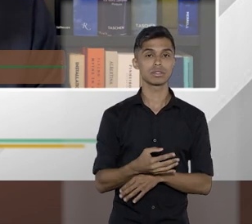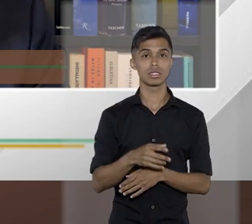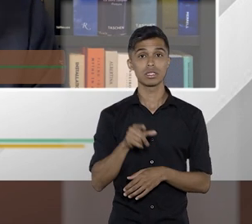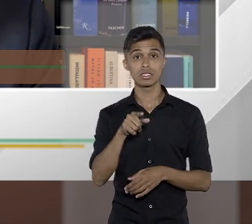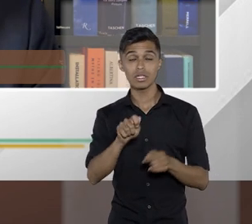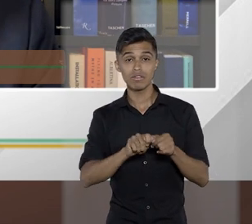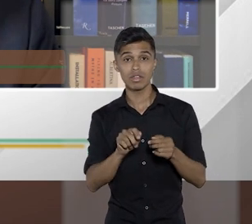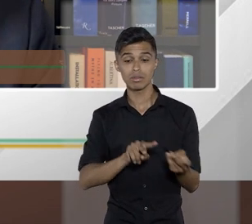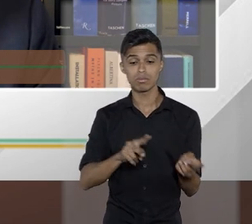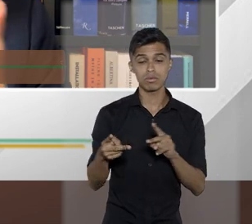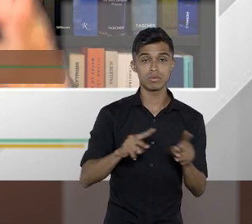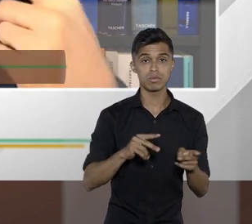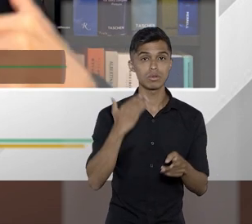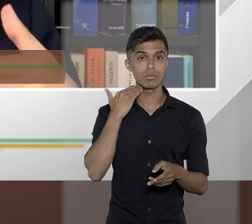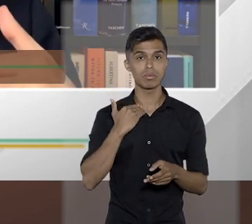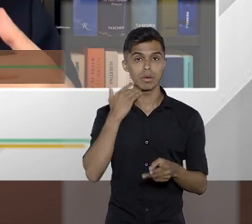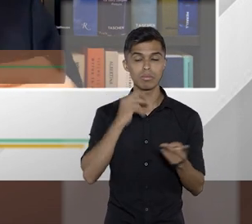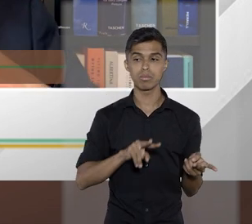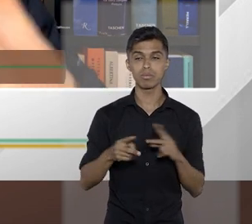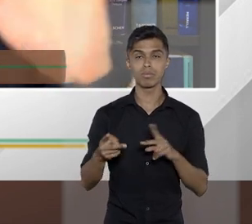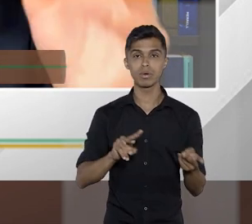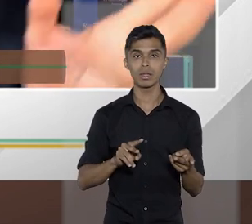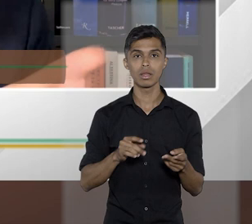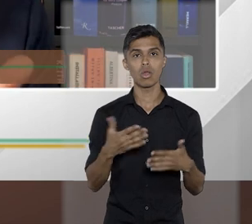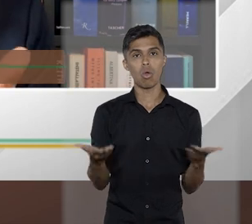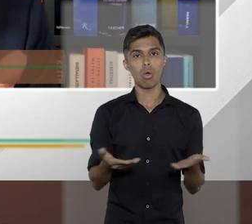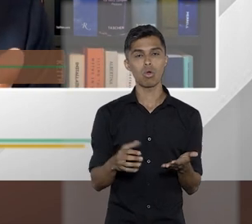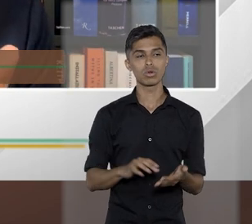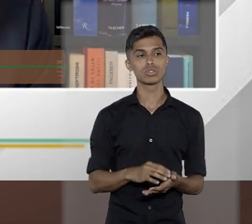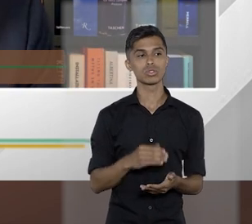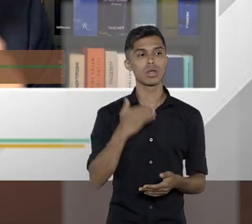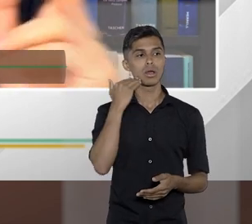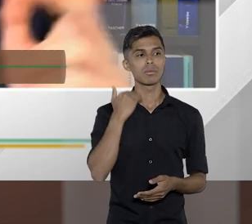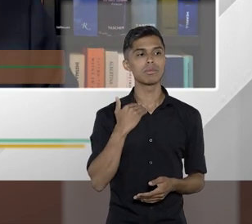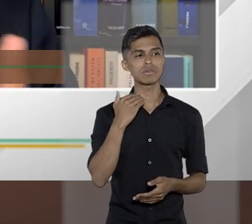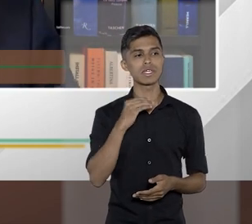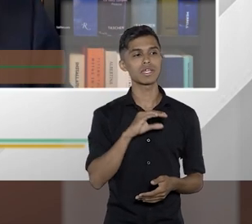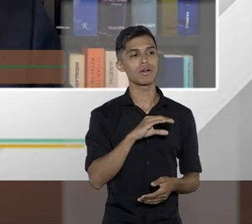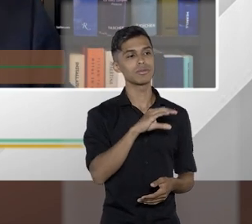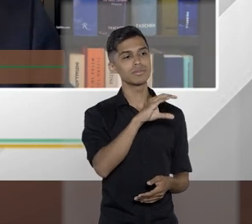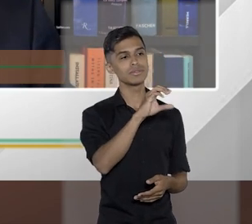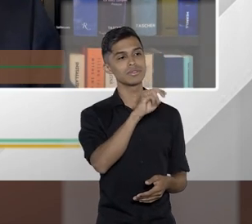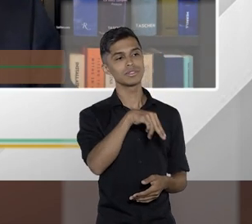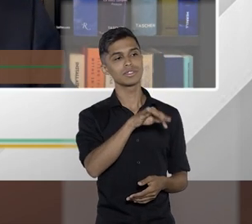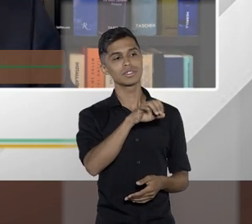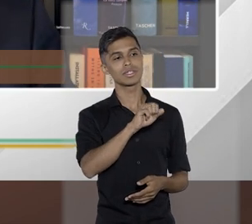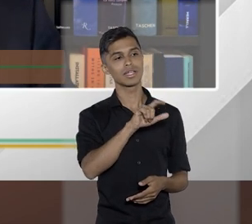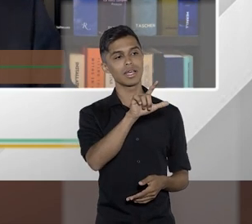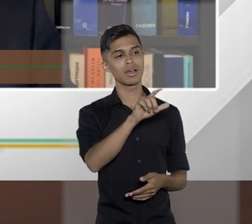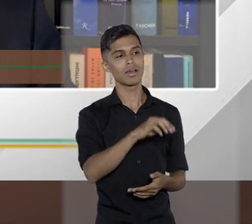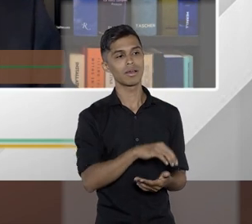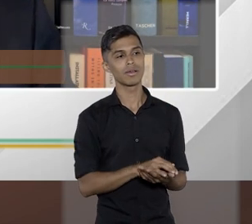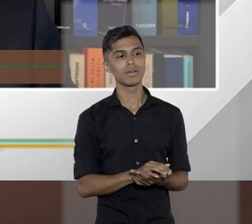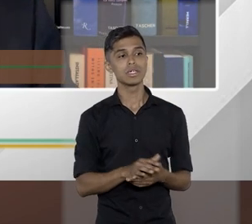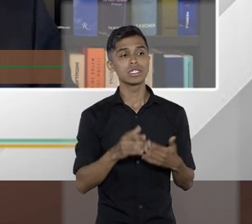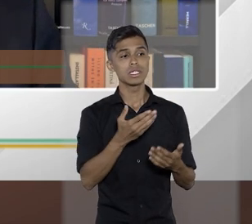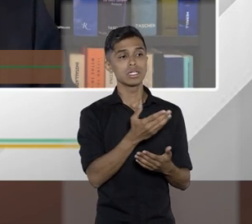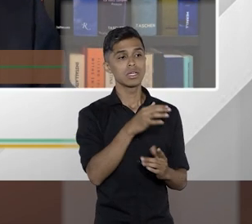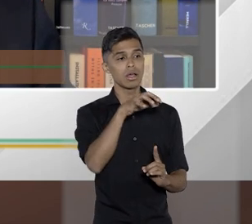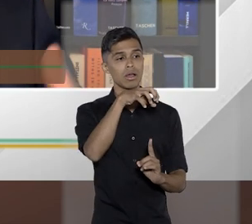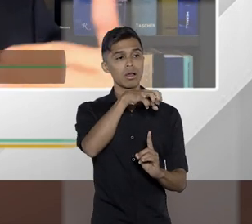Você faz uma transferência bancária, hoje o Banco Central usando o chão do PIC sabe quem fez a transferência bancária de quem para quem.